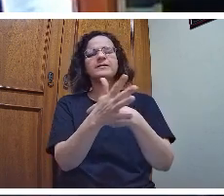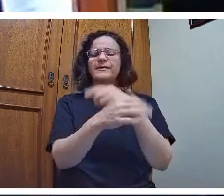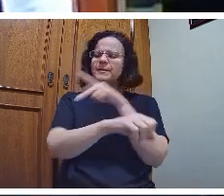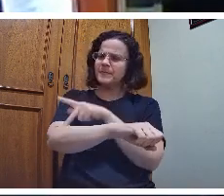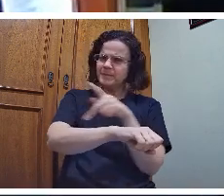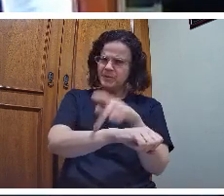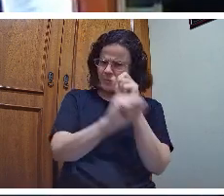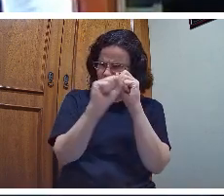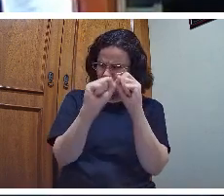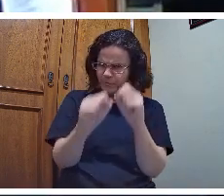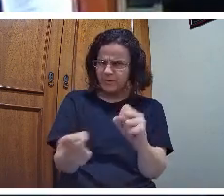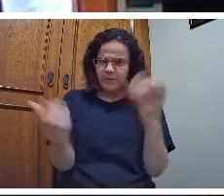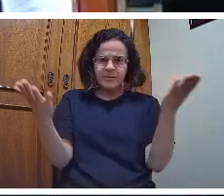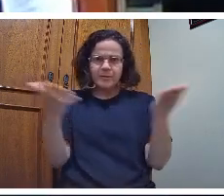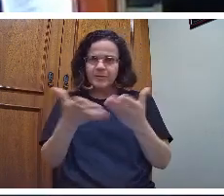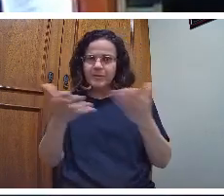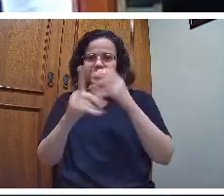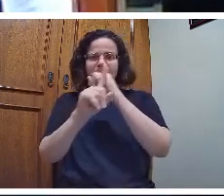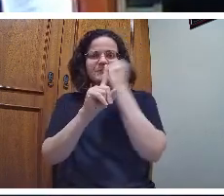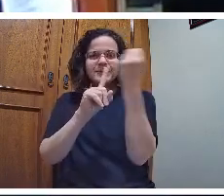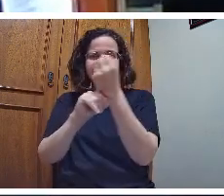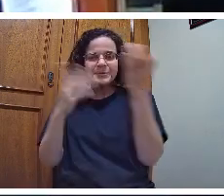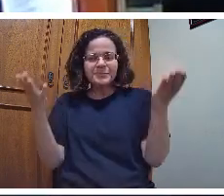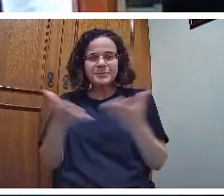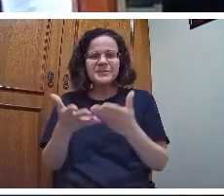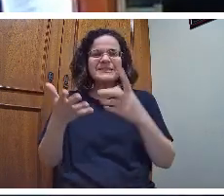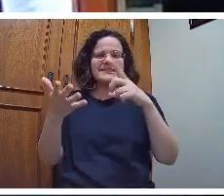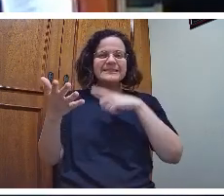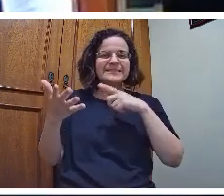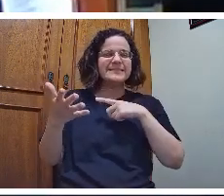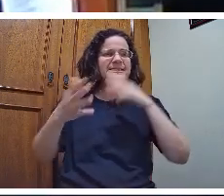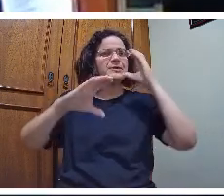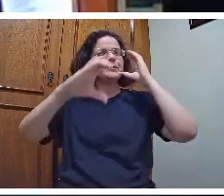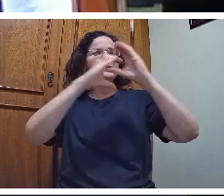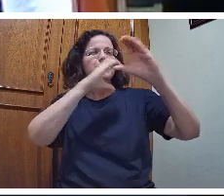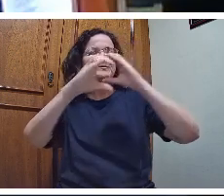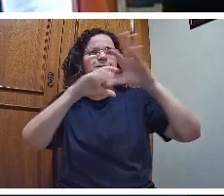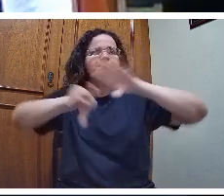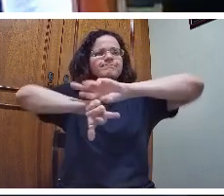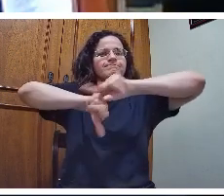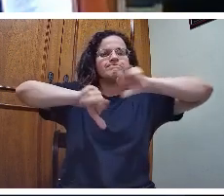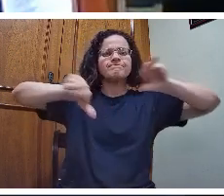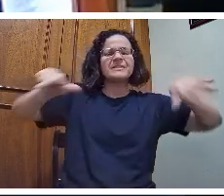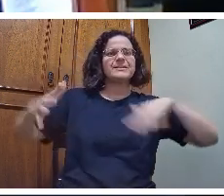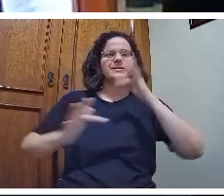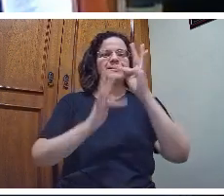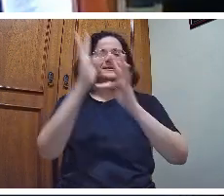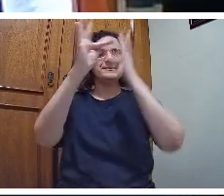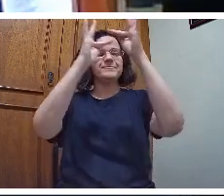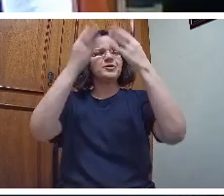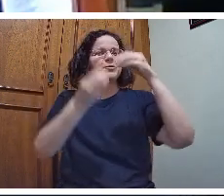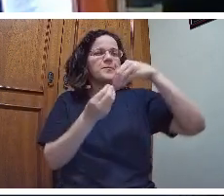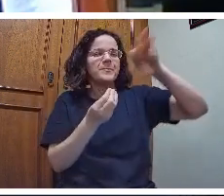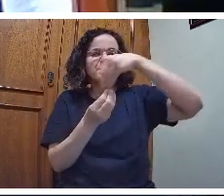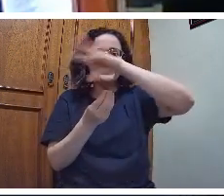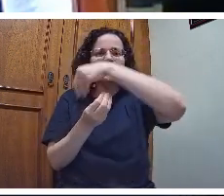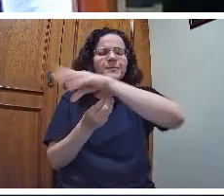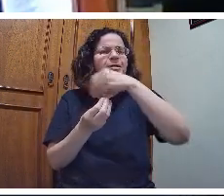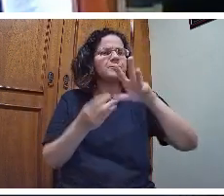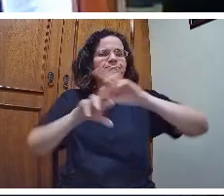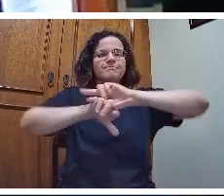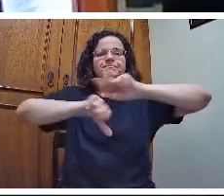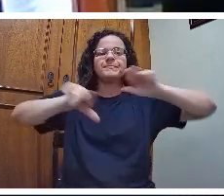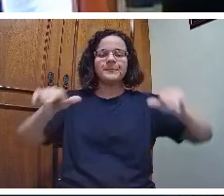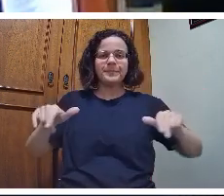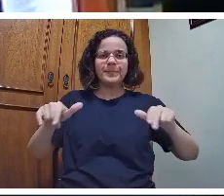ela serve hoje, na sociedade atual, com tantos meios de comunicação, com tanta tecnologia, com tantos recursos